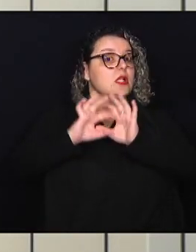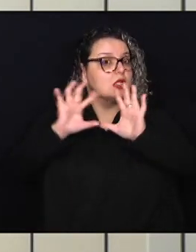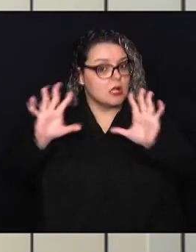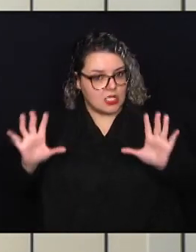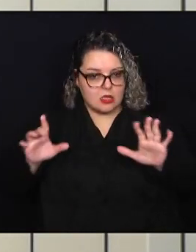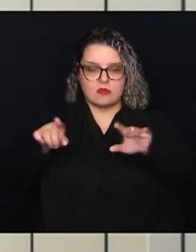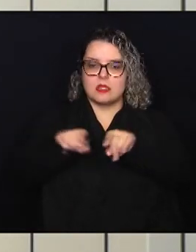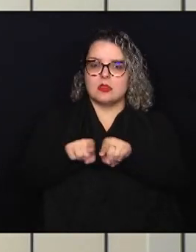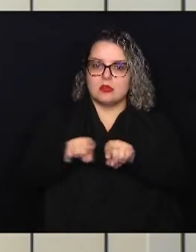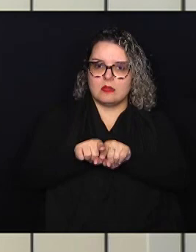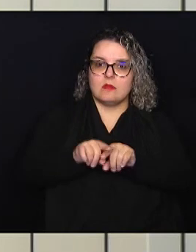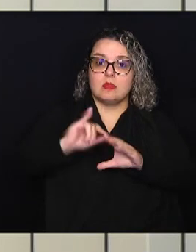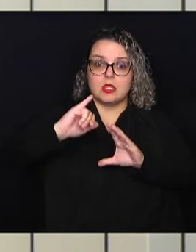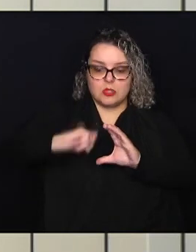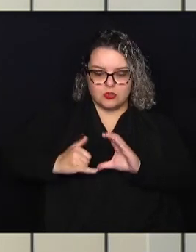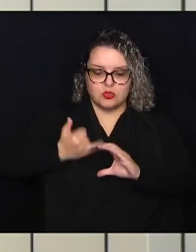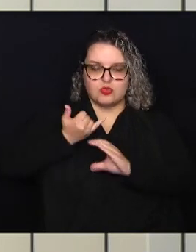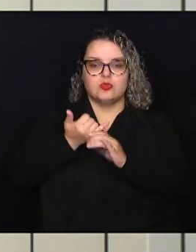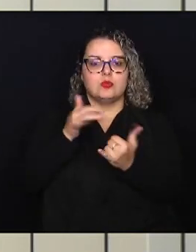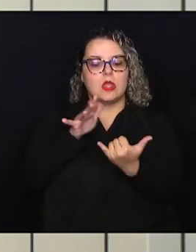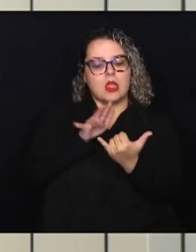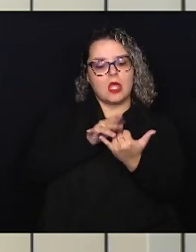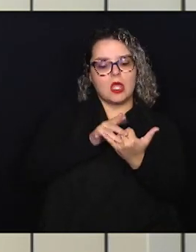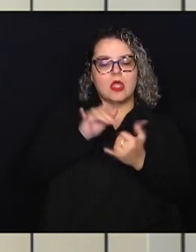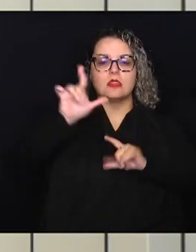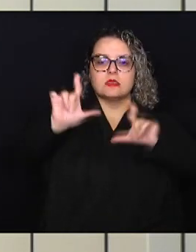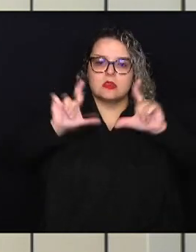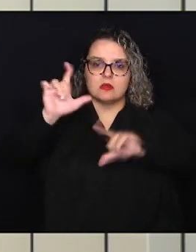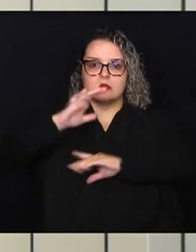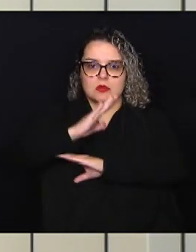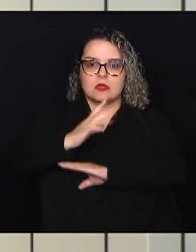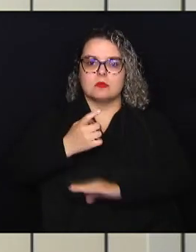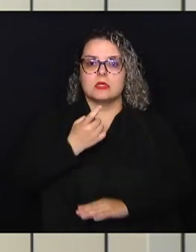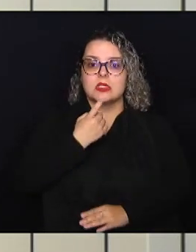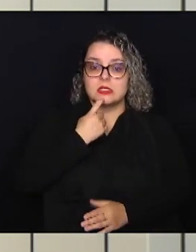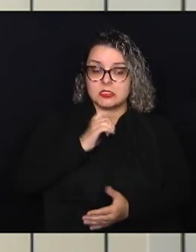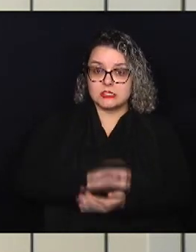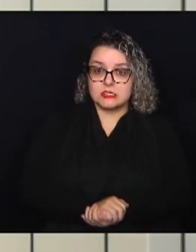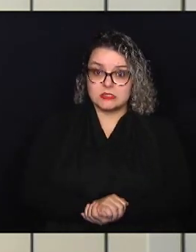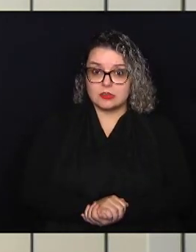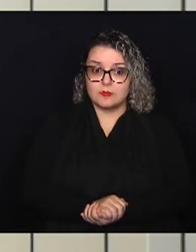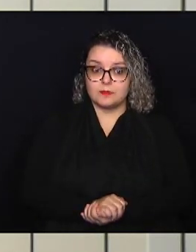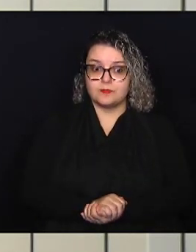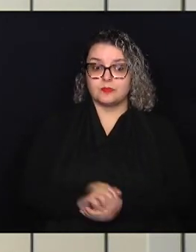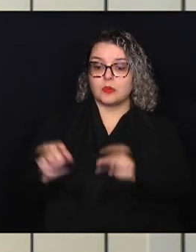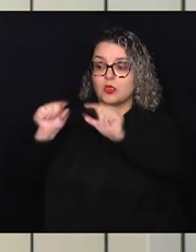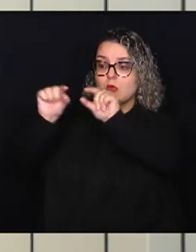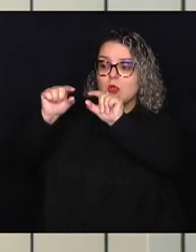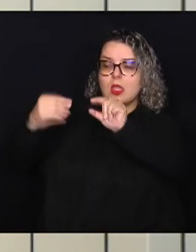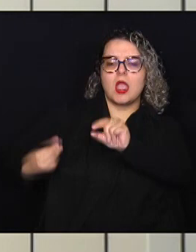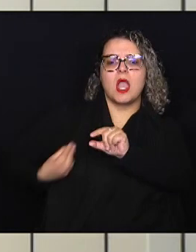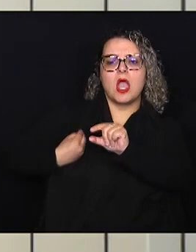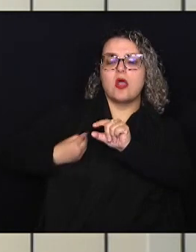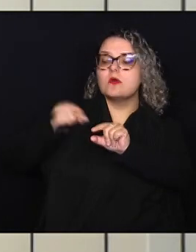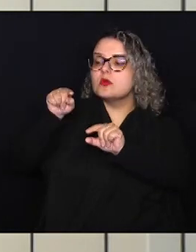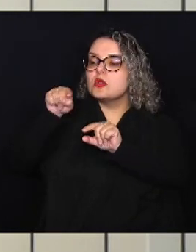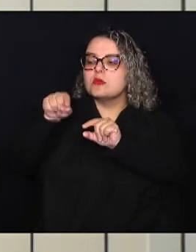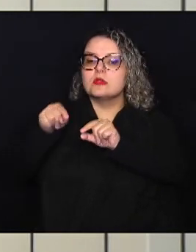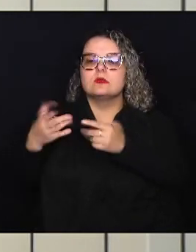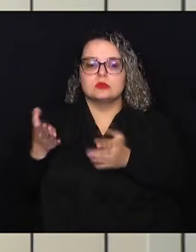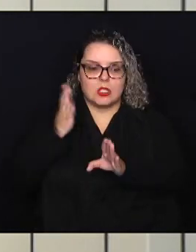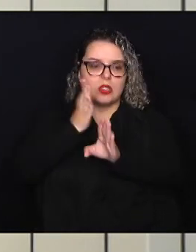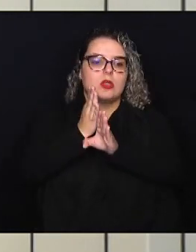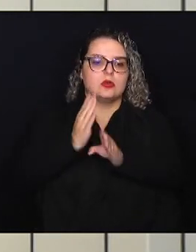também no nosso YouTube, youtube.com.br tvcâmaracampinas. Tem uma aba lá escrito ao vivo e você